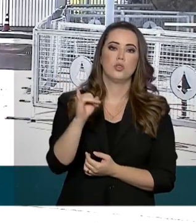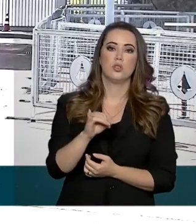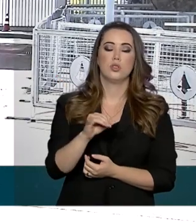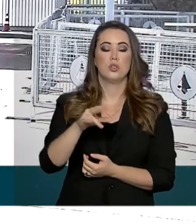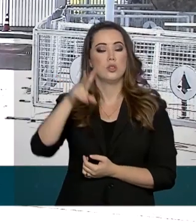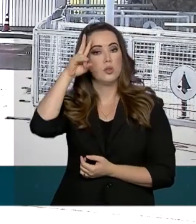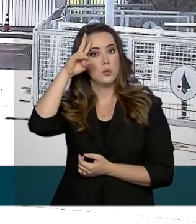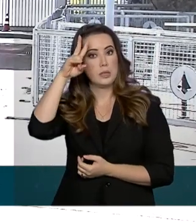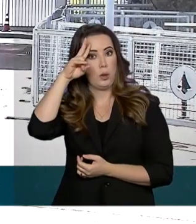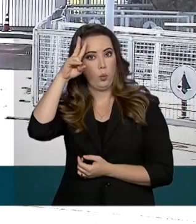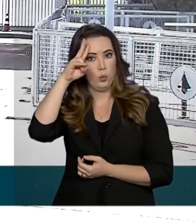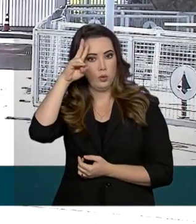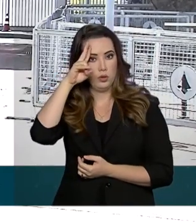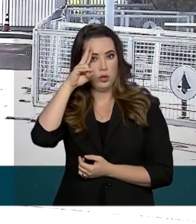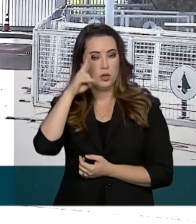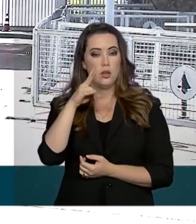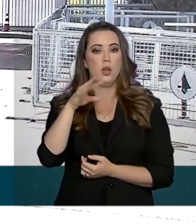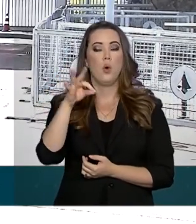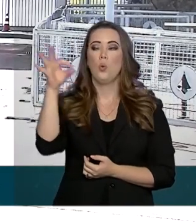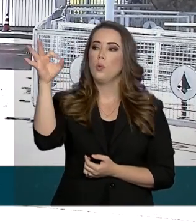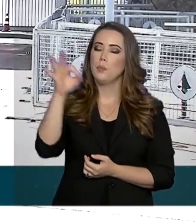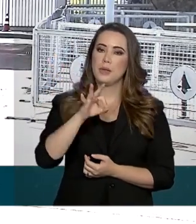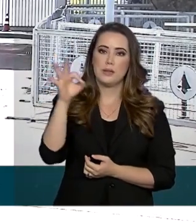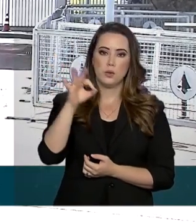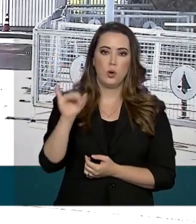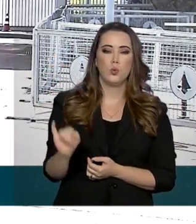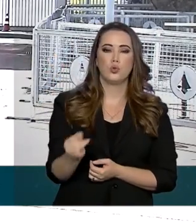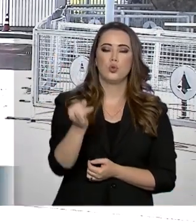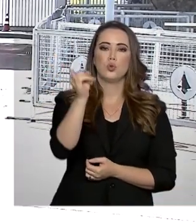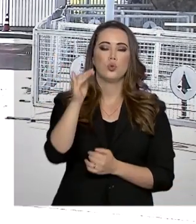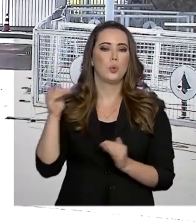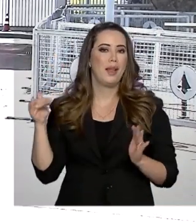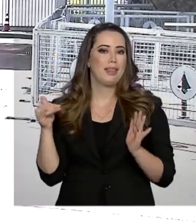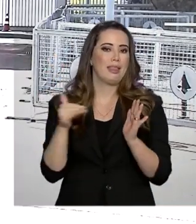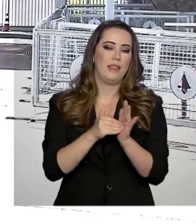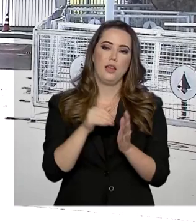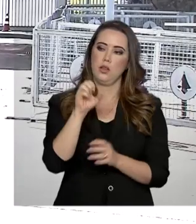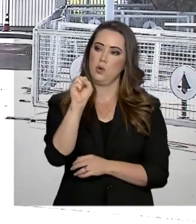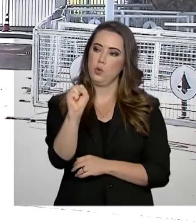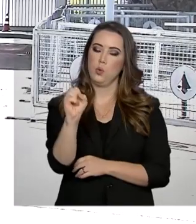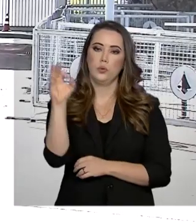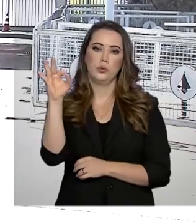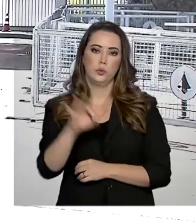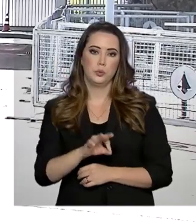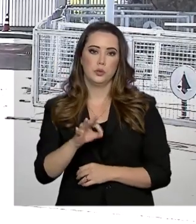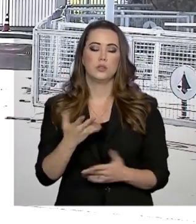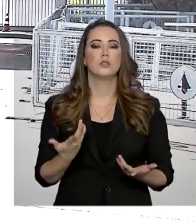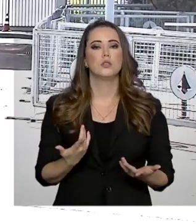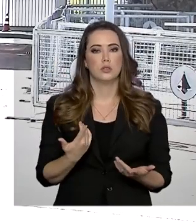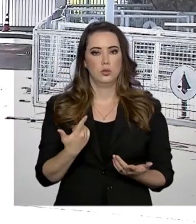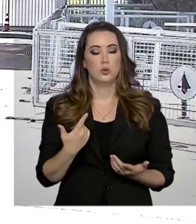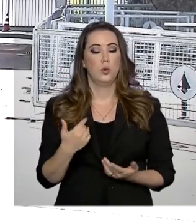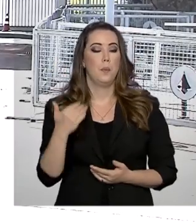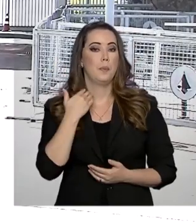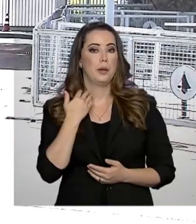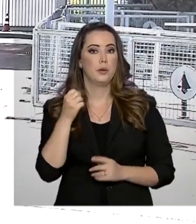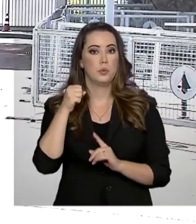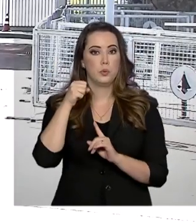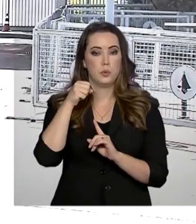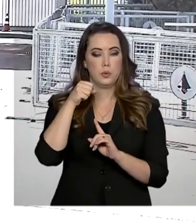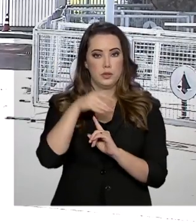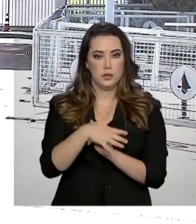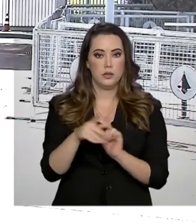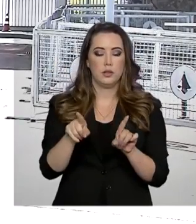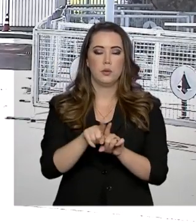segunda-feira, a taxa de juros do cheque especial passa a ser de no máximo 8%. A resolução do Banco Central e do